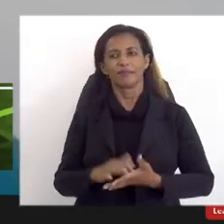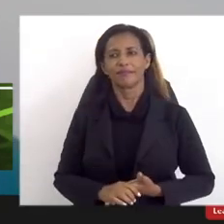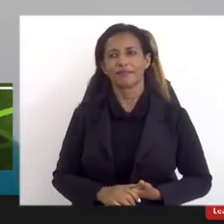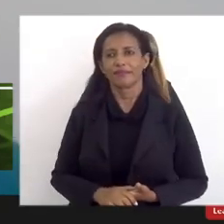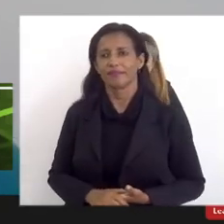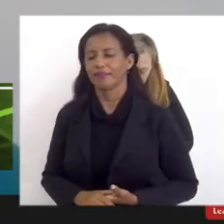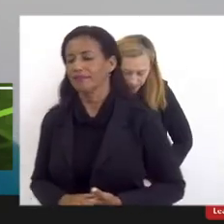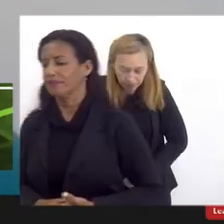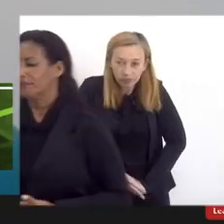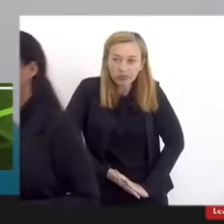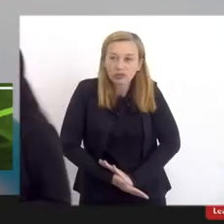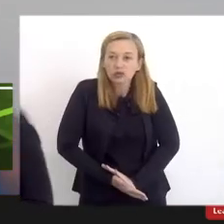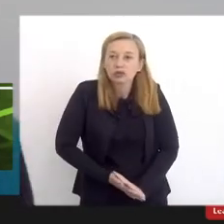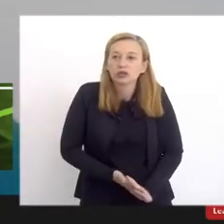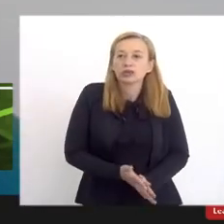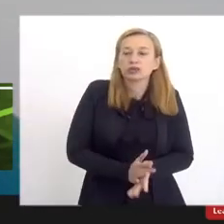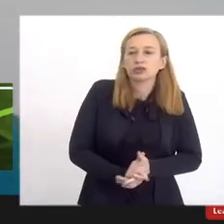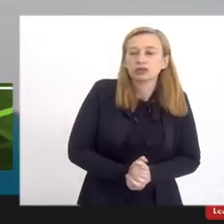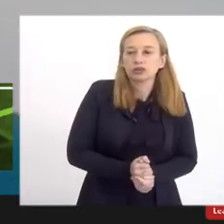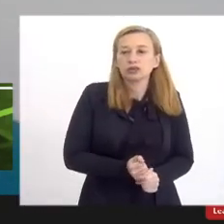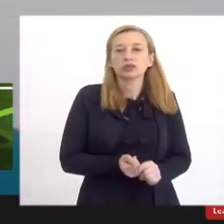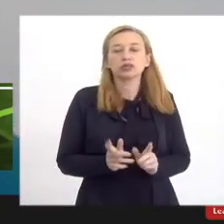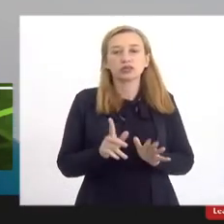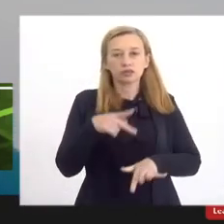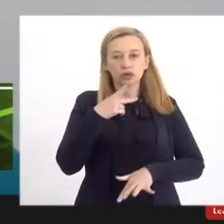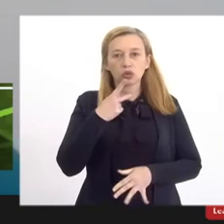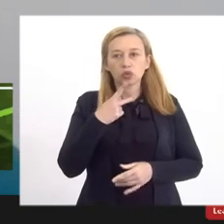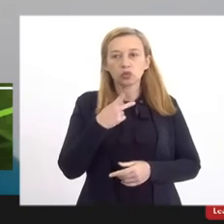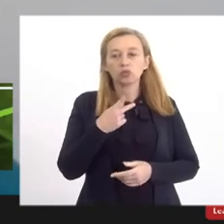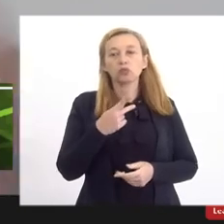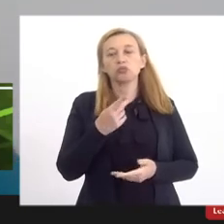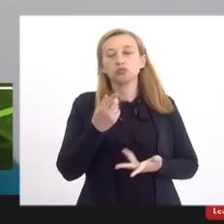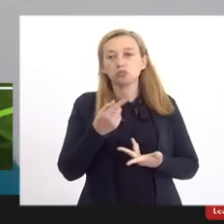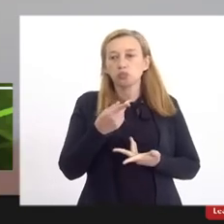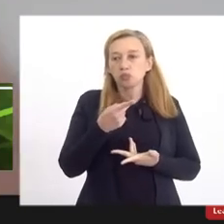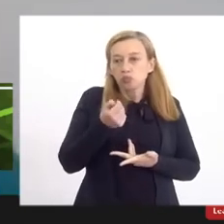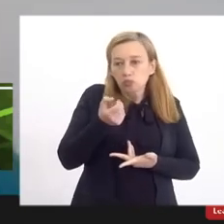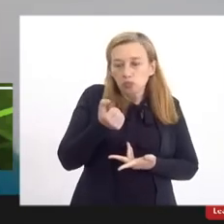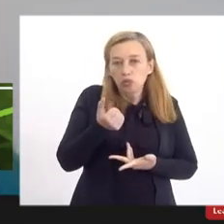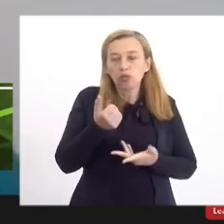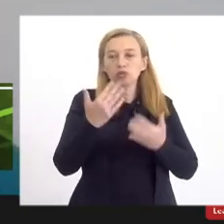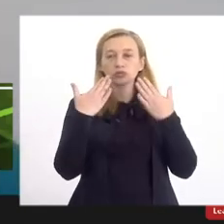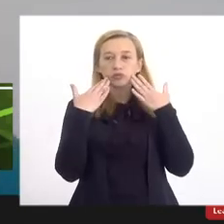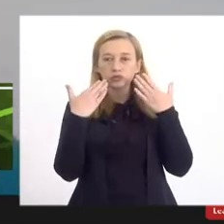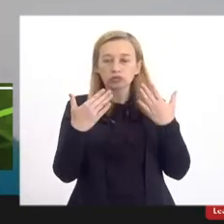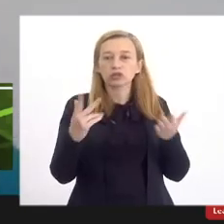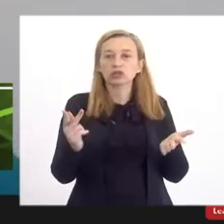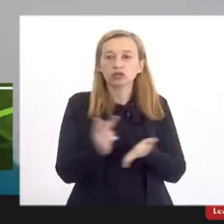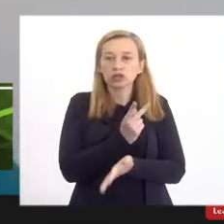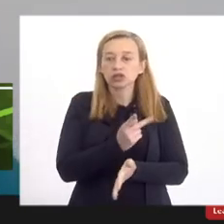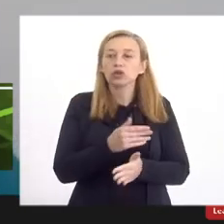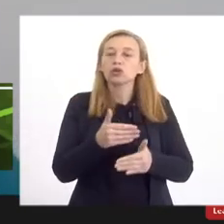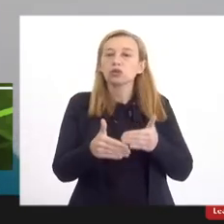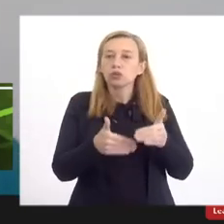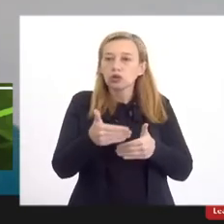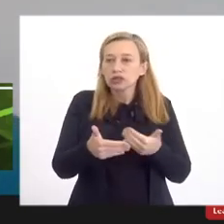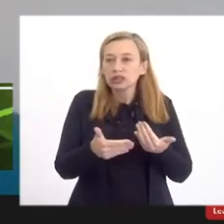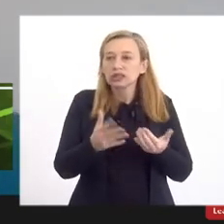as nove da manhã mas ao fim a gente falou um pouco e trocou algumas ideias sobre a audiência que estava acontecendo sobre o processo de